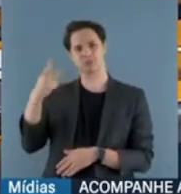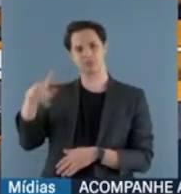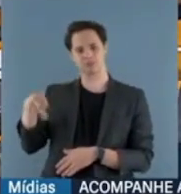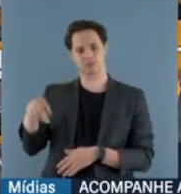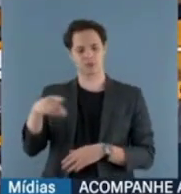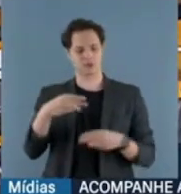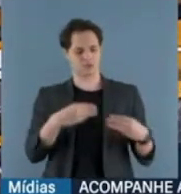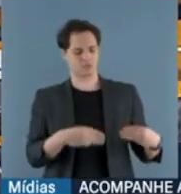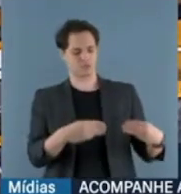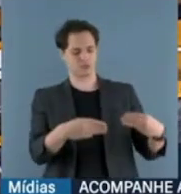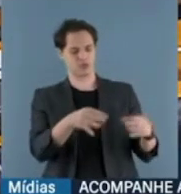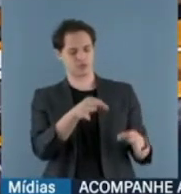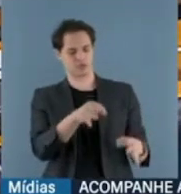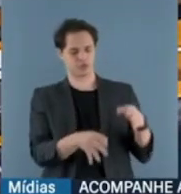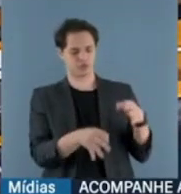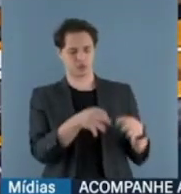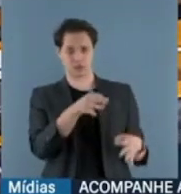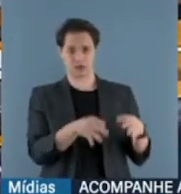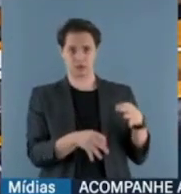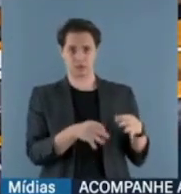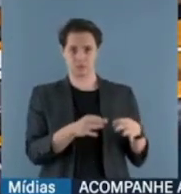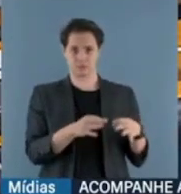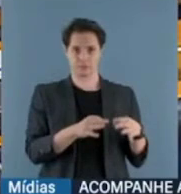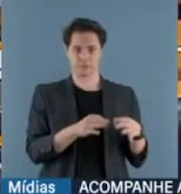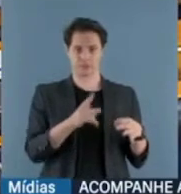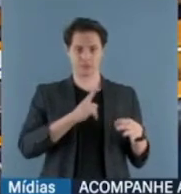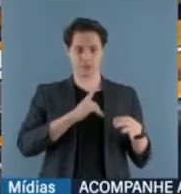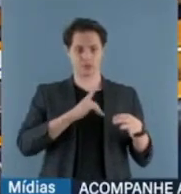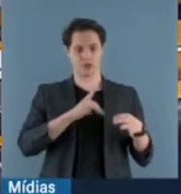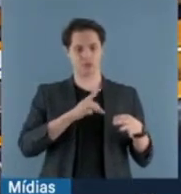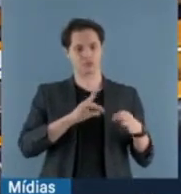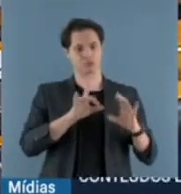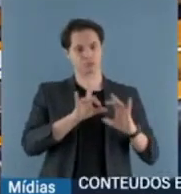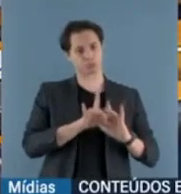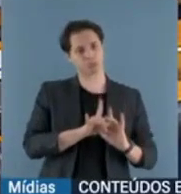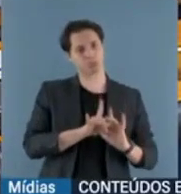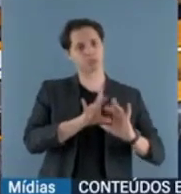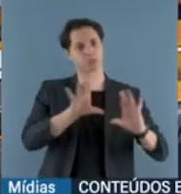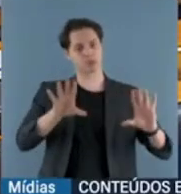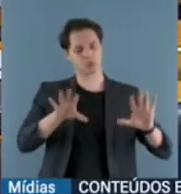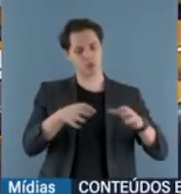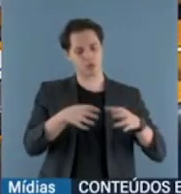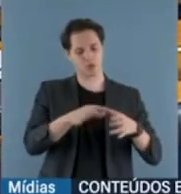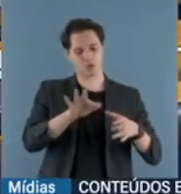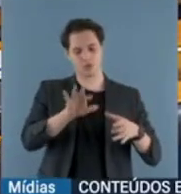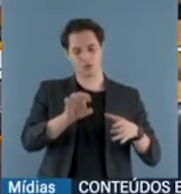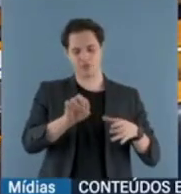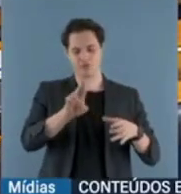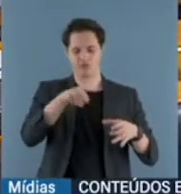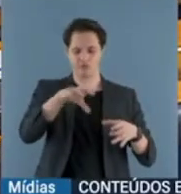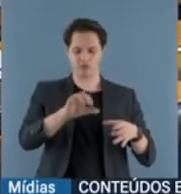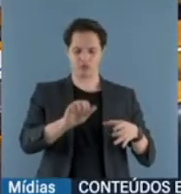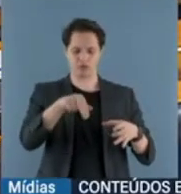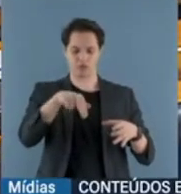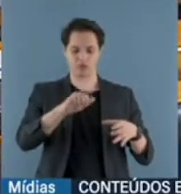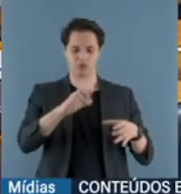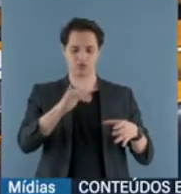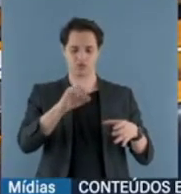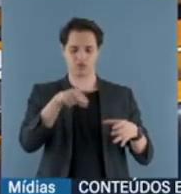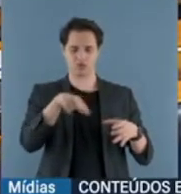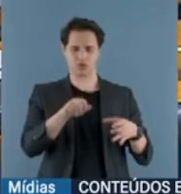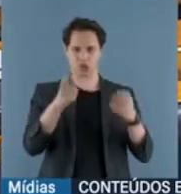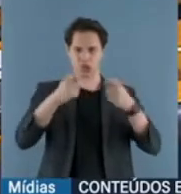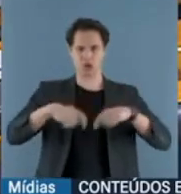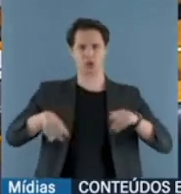Justiça, se a colocação à disposição do Ministério da Justiça e da Força Nacional fosse inócuo, desnecessário,